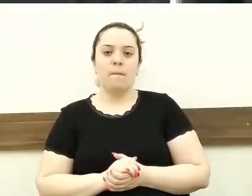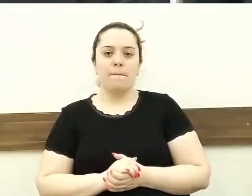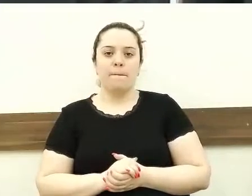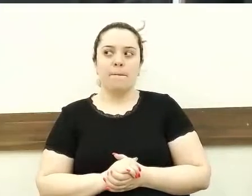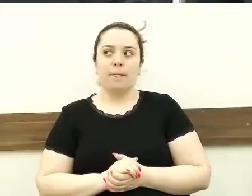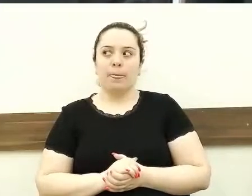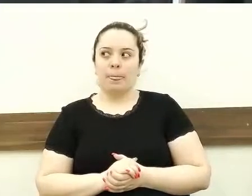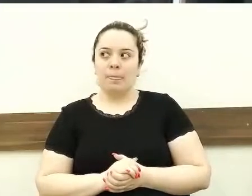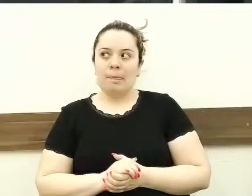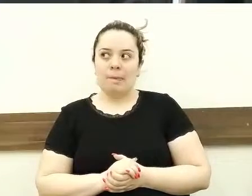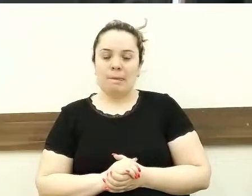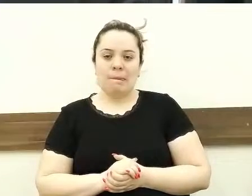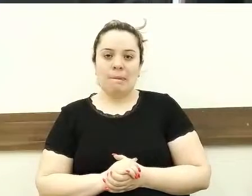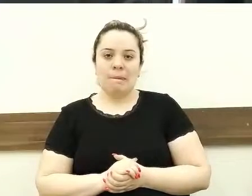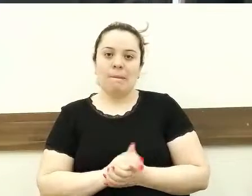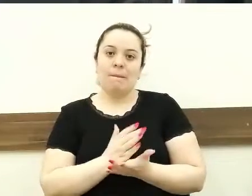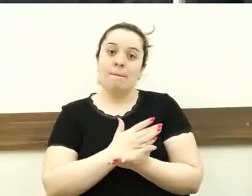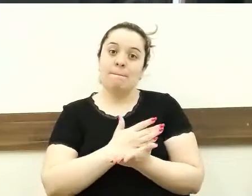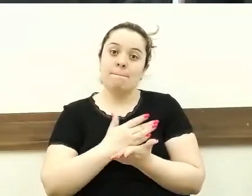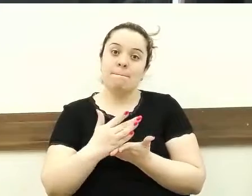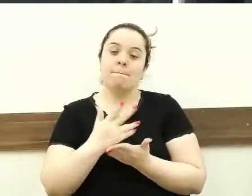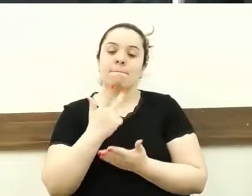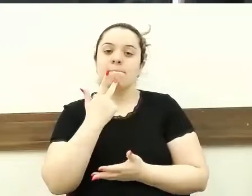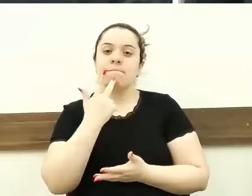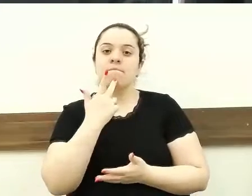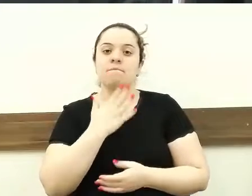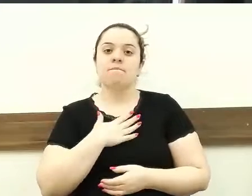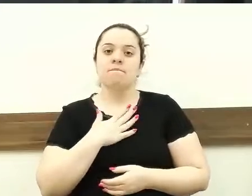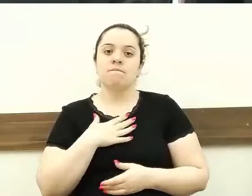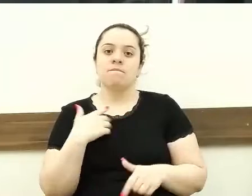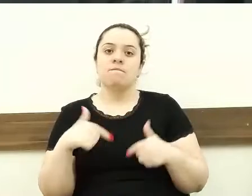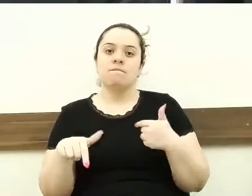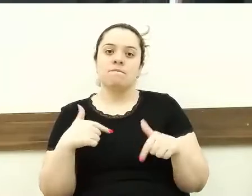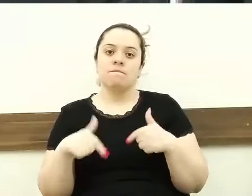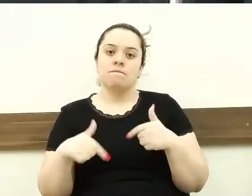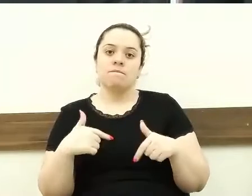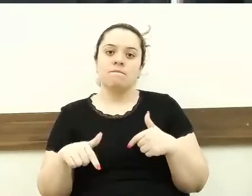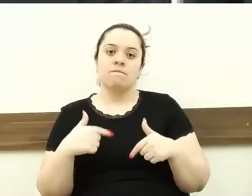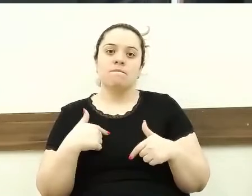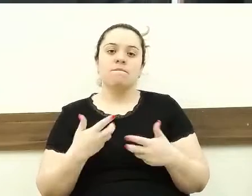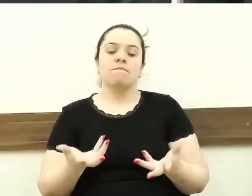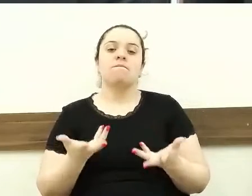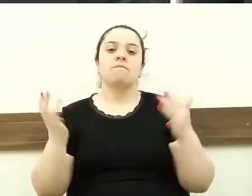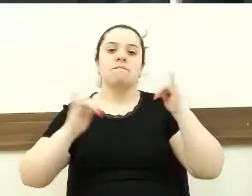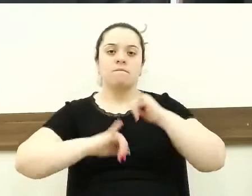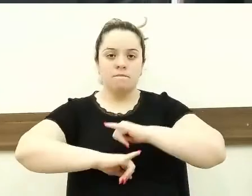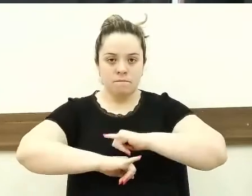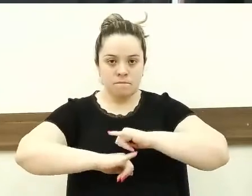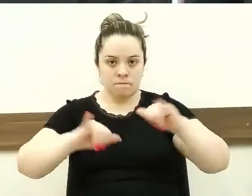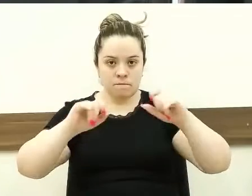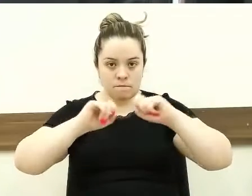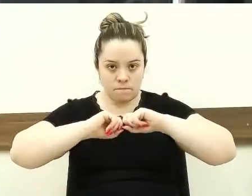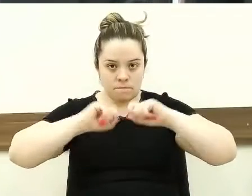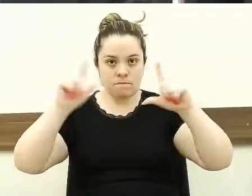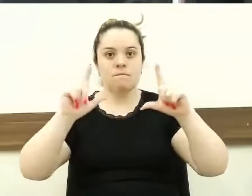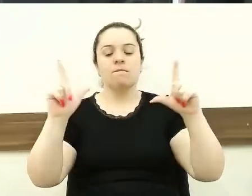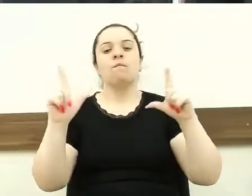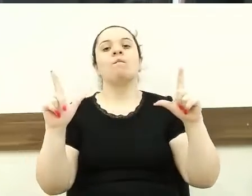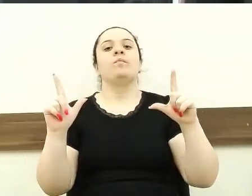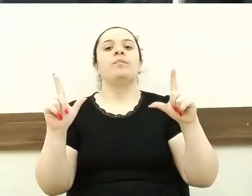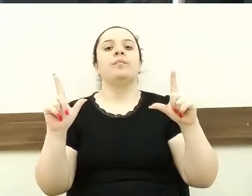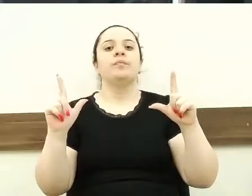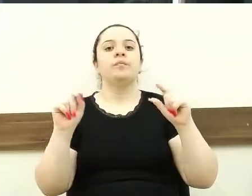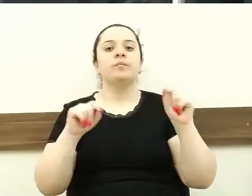Iniciando aqui sobre a questão do meu trabalho, eu gostaria de deixar um alerta aqui, novamente, aos nobres pares, sobre a